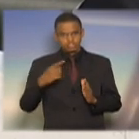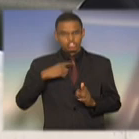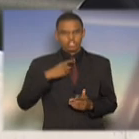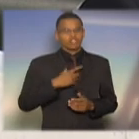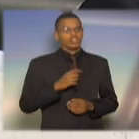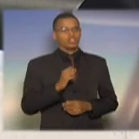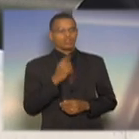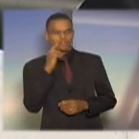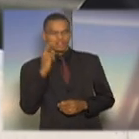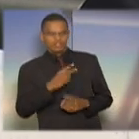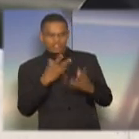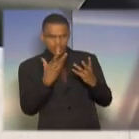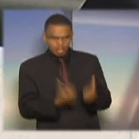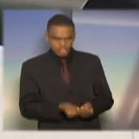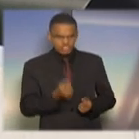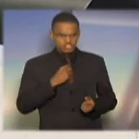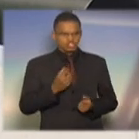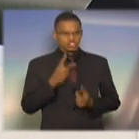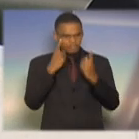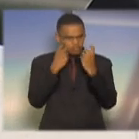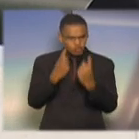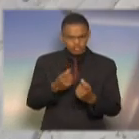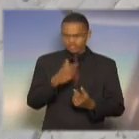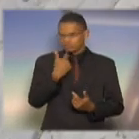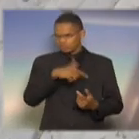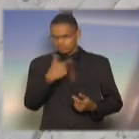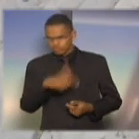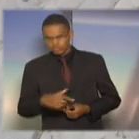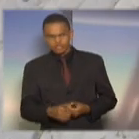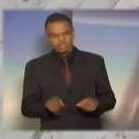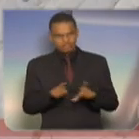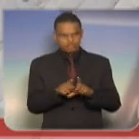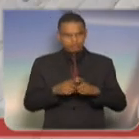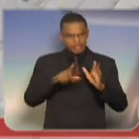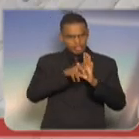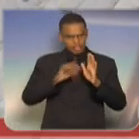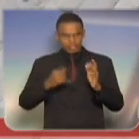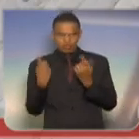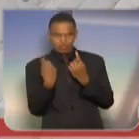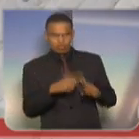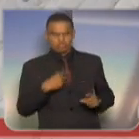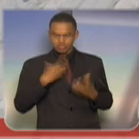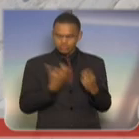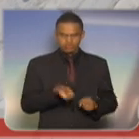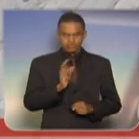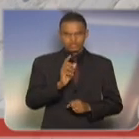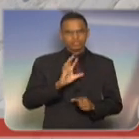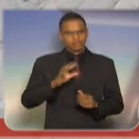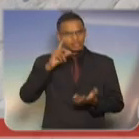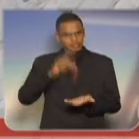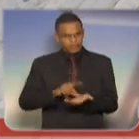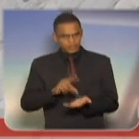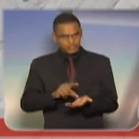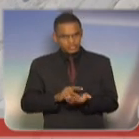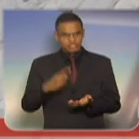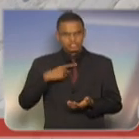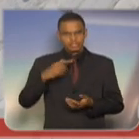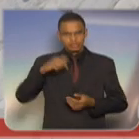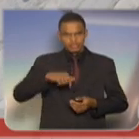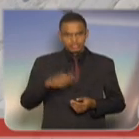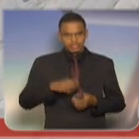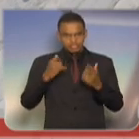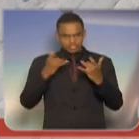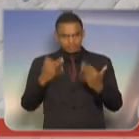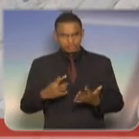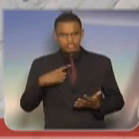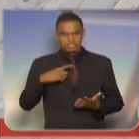tortura, não concordo com nenhum afronto à lei, mas a verdade tem que ser dita. Há um lado que se apresenta como vítima aqui, e não é